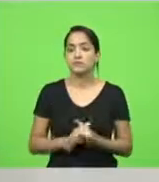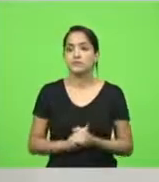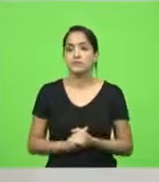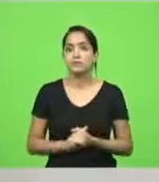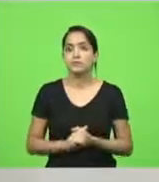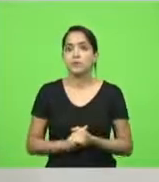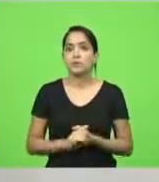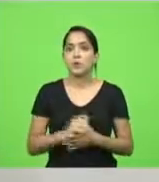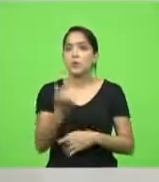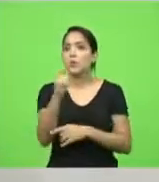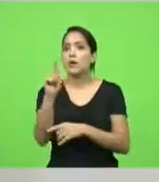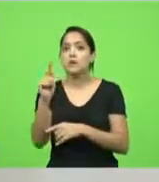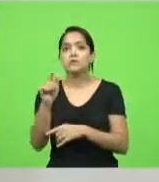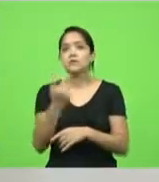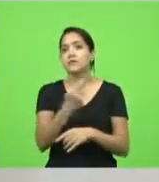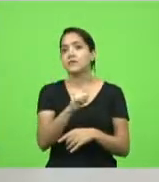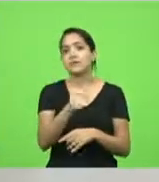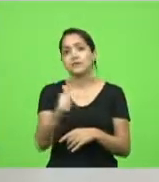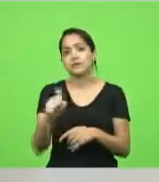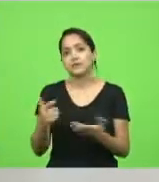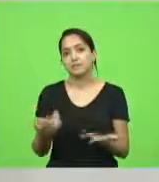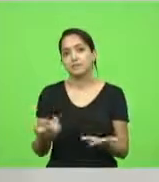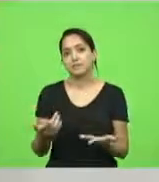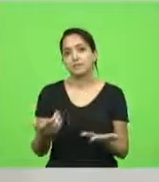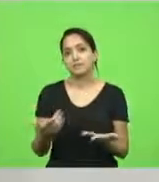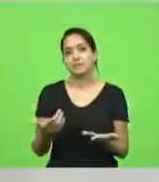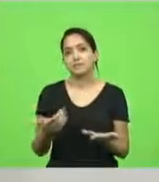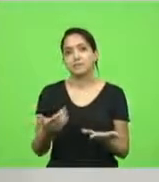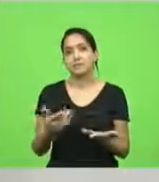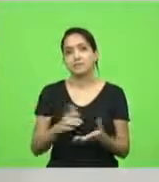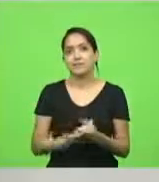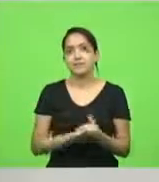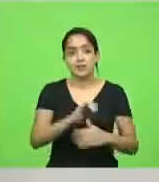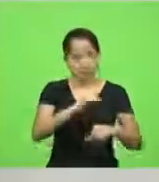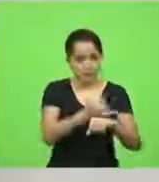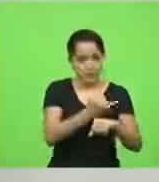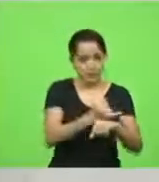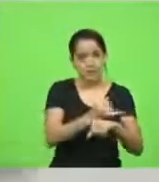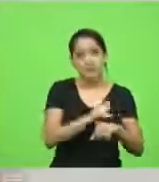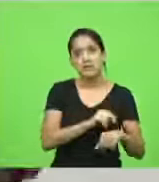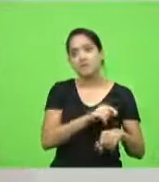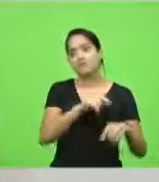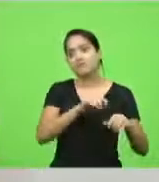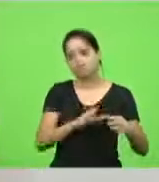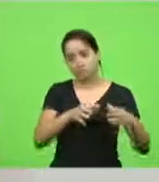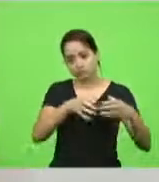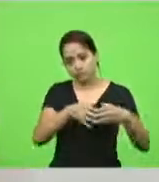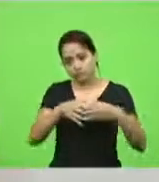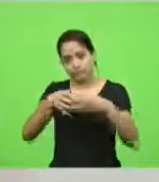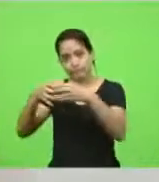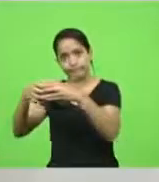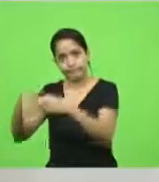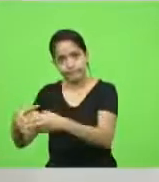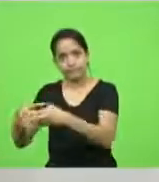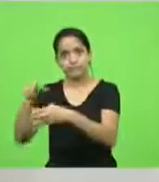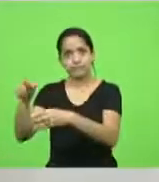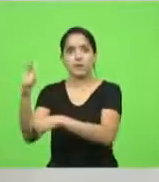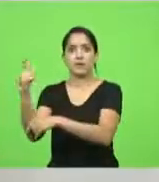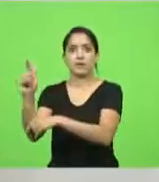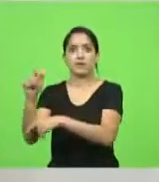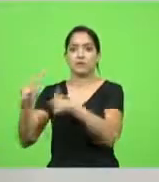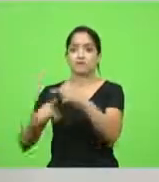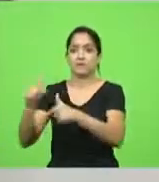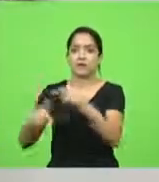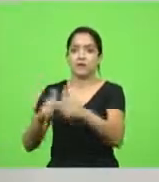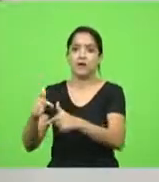Garuva não está tendo. Garuva sai lá de Joinville, se é uma guarnição de manhã, trabalha em Garuva e volta à noite. Olha o custo disso,